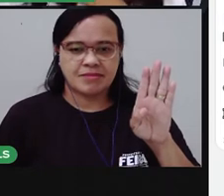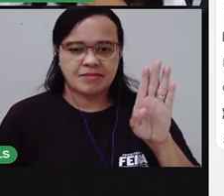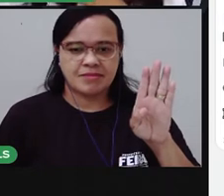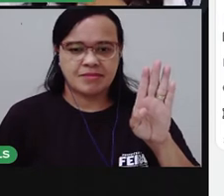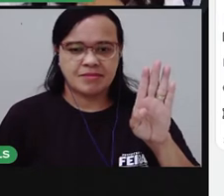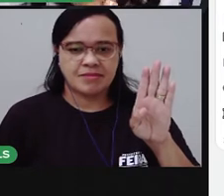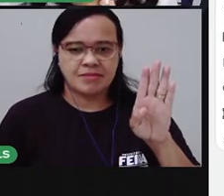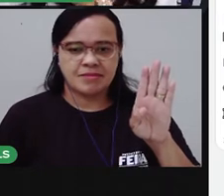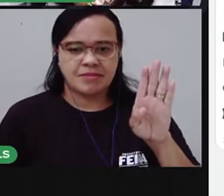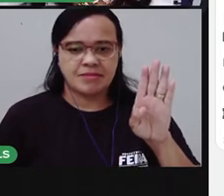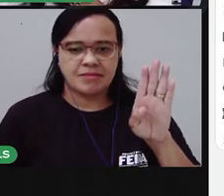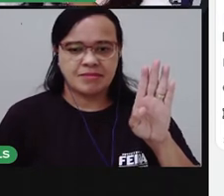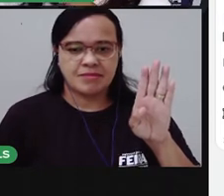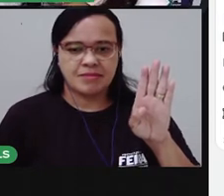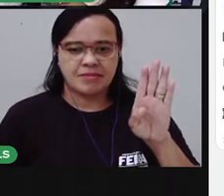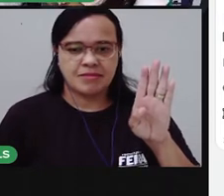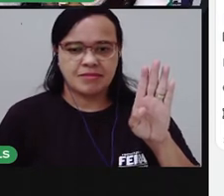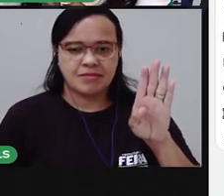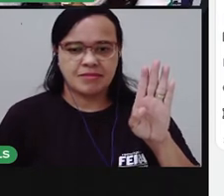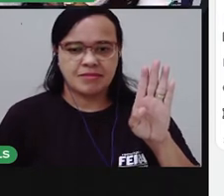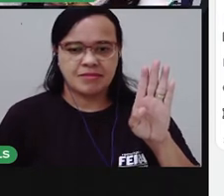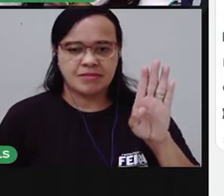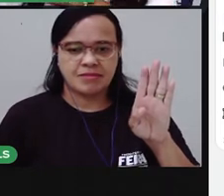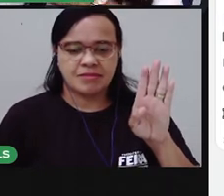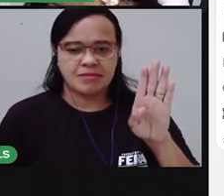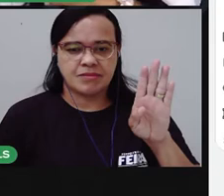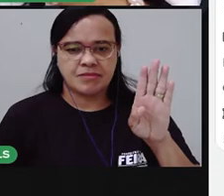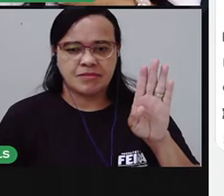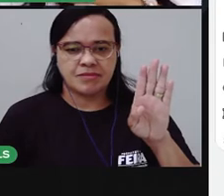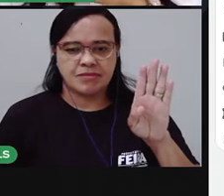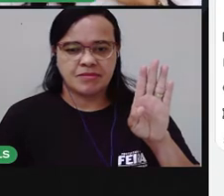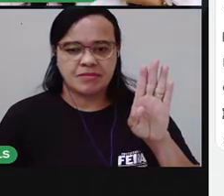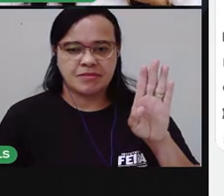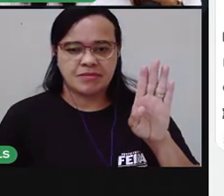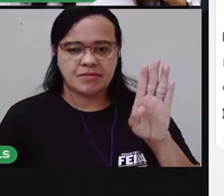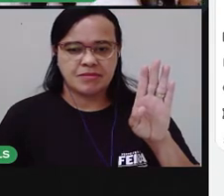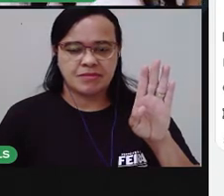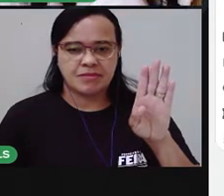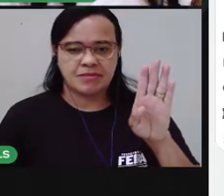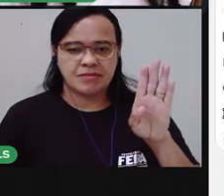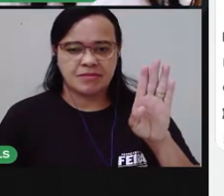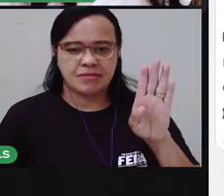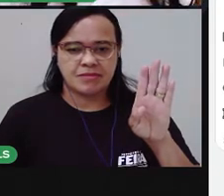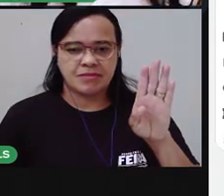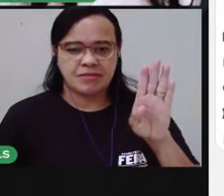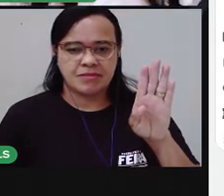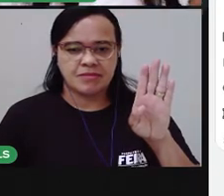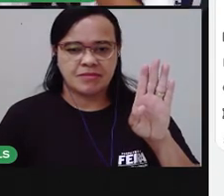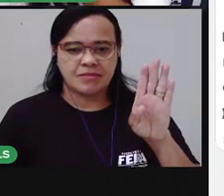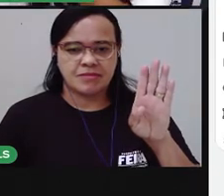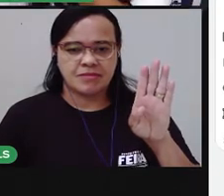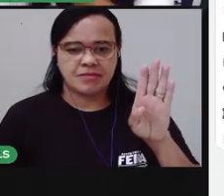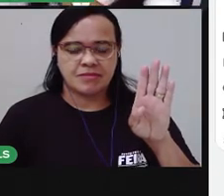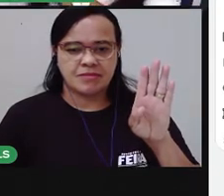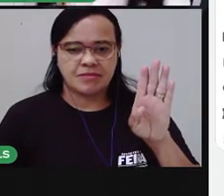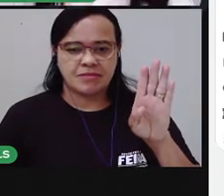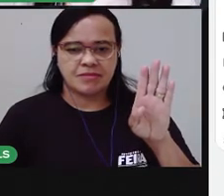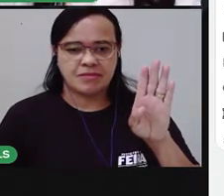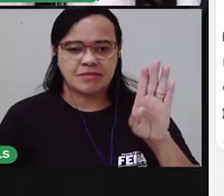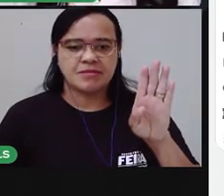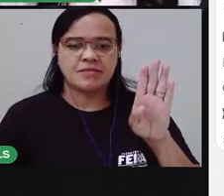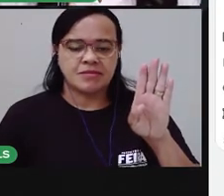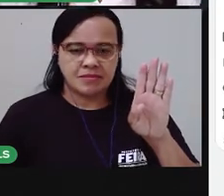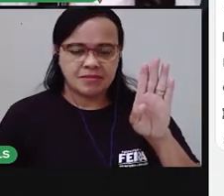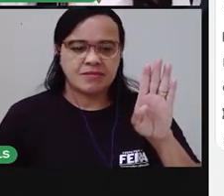círculo pro lado direito, depois eu volto pro lado esquerdo. No finalzinho.